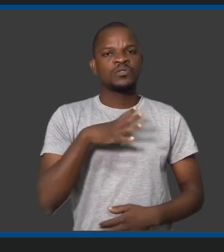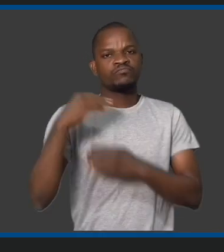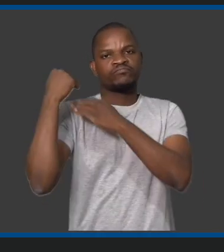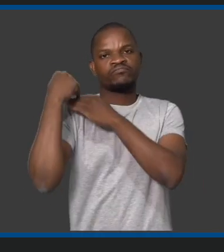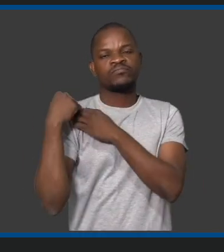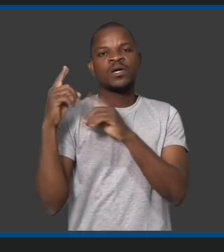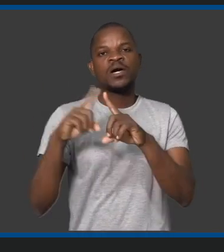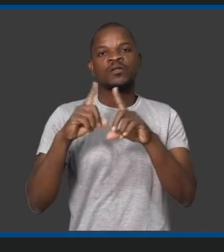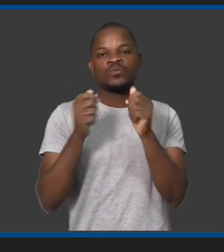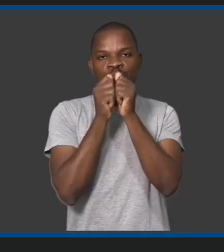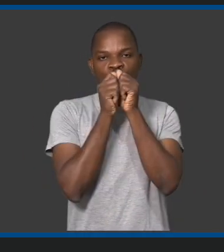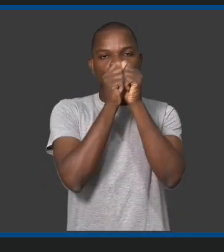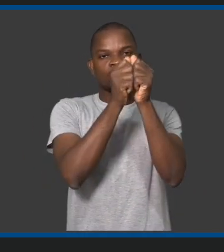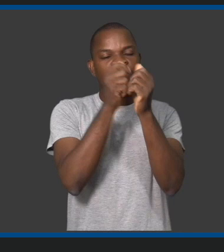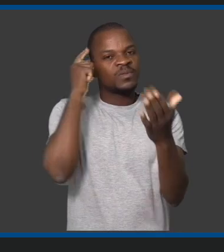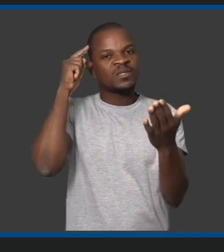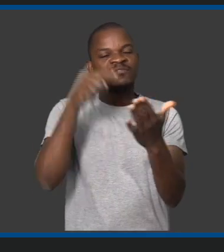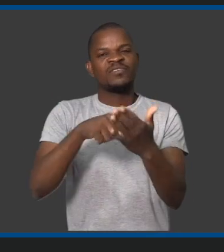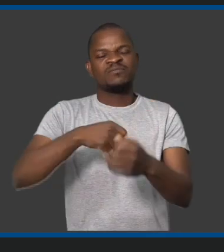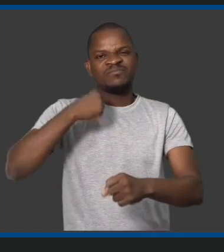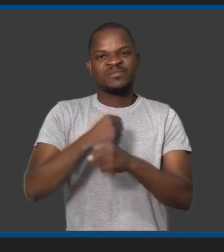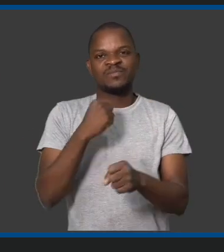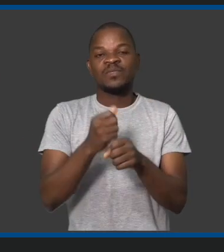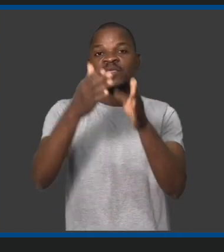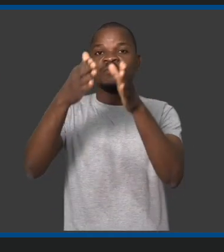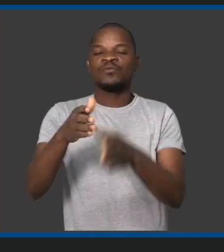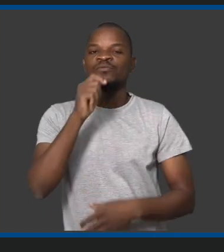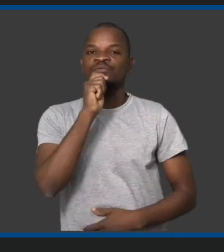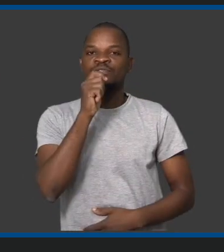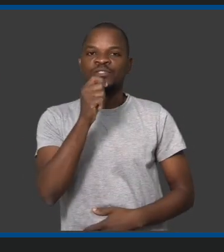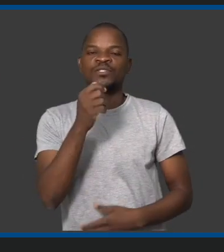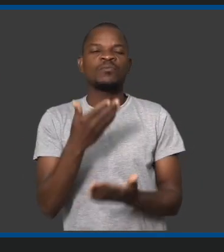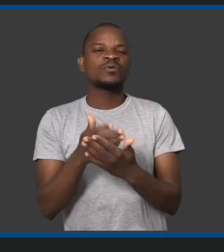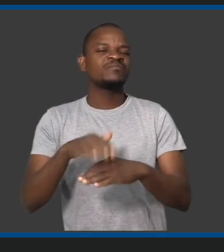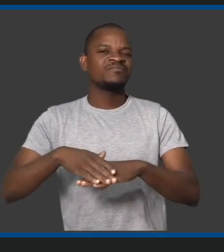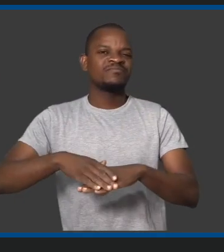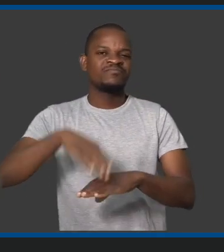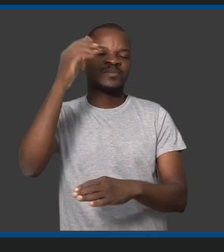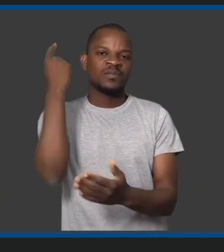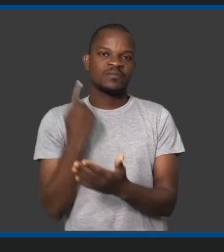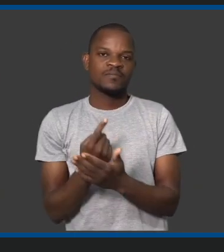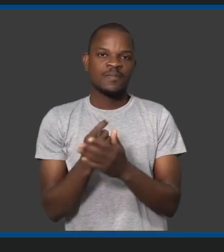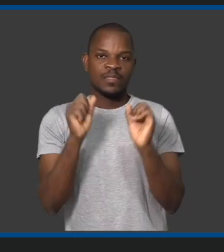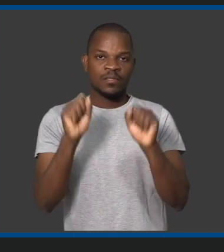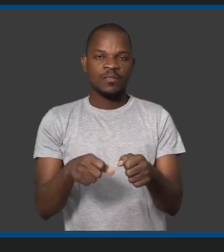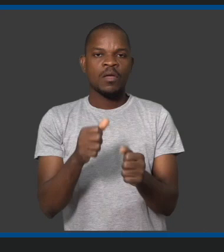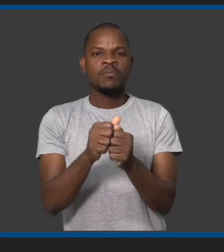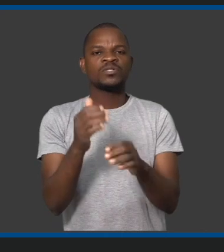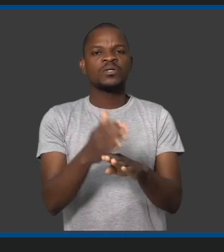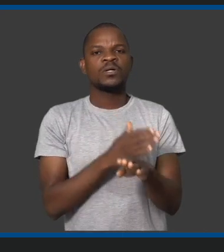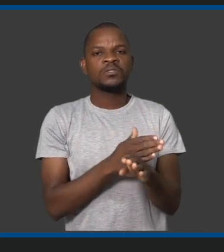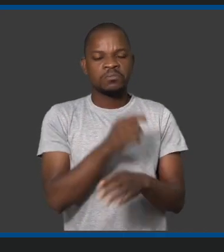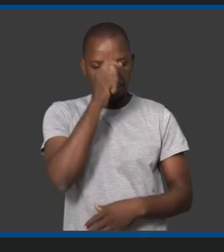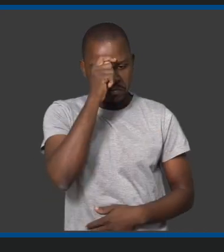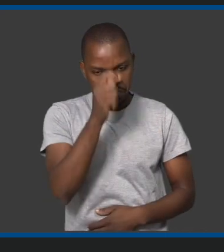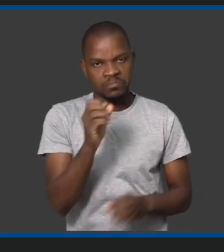que é, no fundo, a valorização do trabalho do jornalista, que é um ator que é muito importante, mas que não era tomado